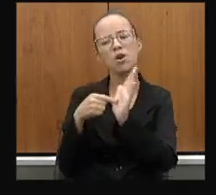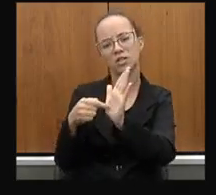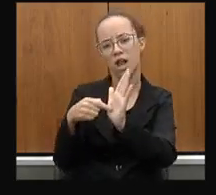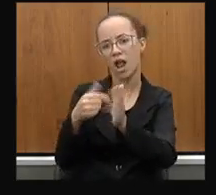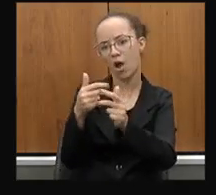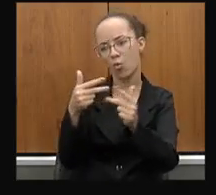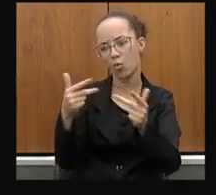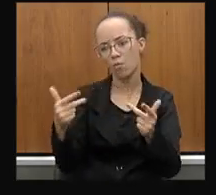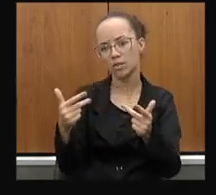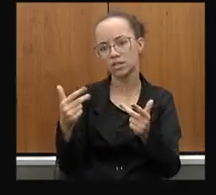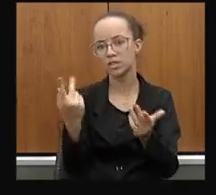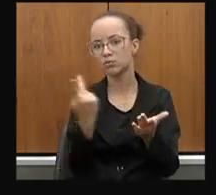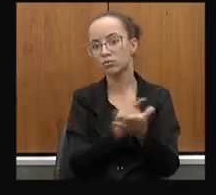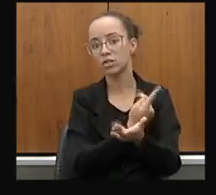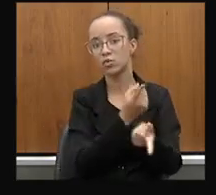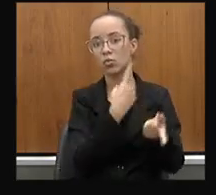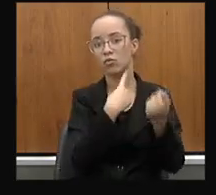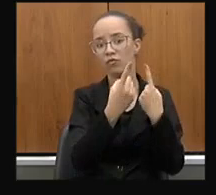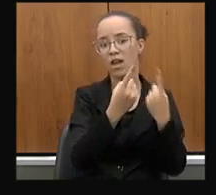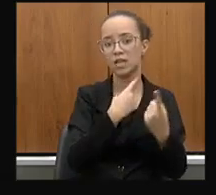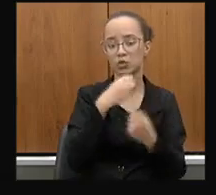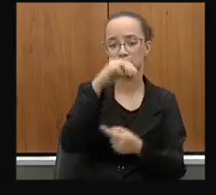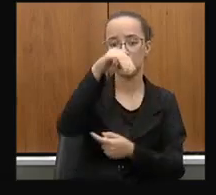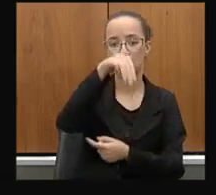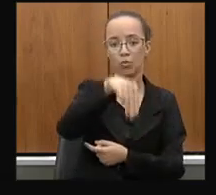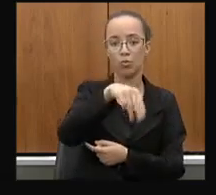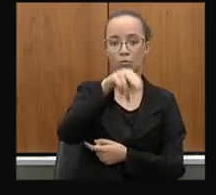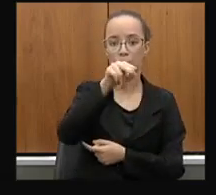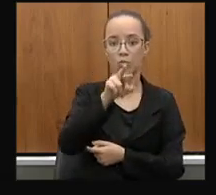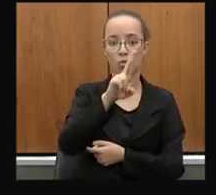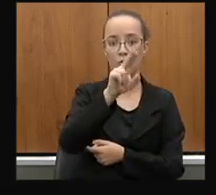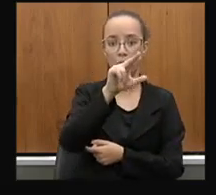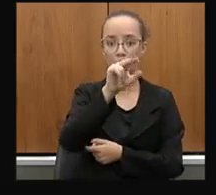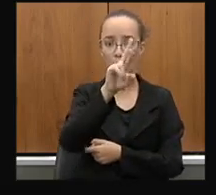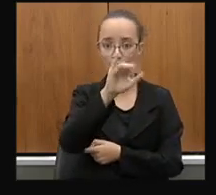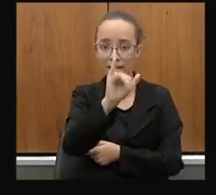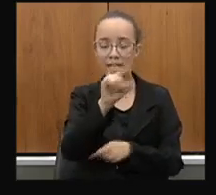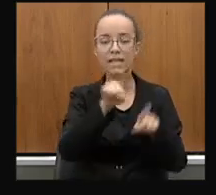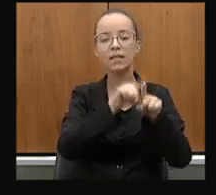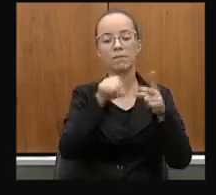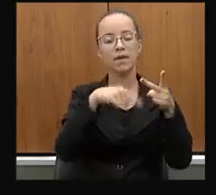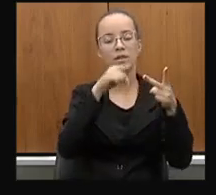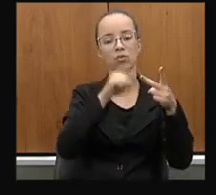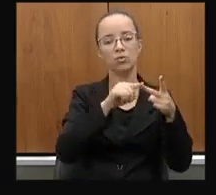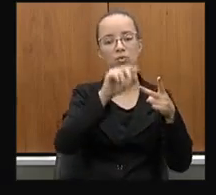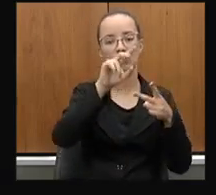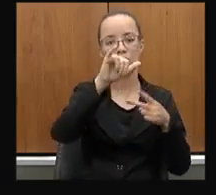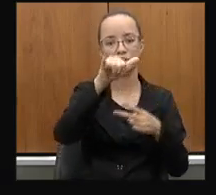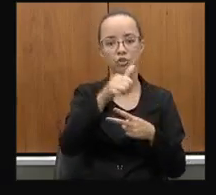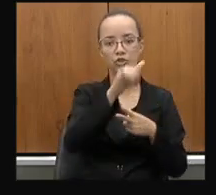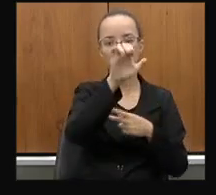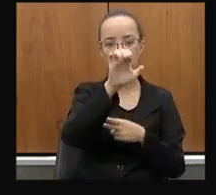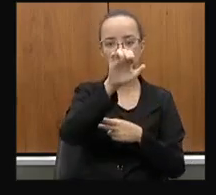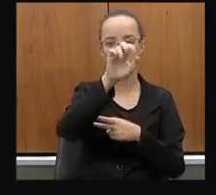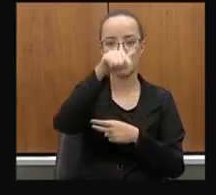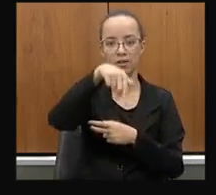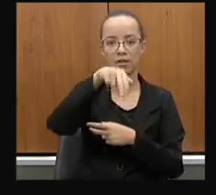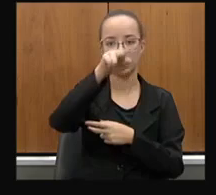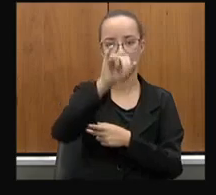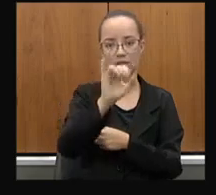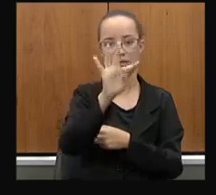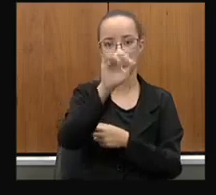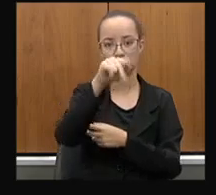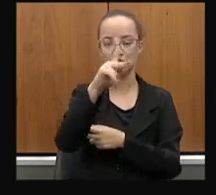das estradas do Vale de Chão e Bucuri. Eu acho que todos nós trabalhamos em prol do povo e não de uma ideologia A, B ou C.